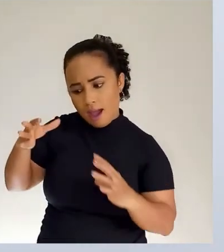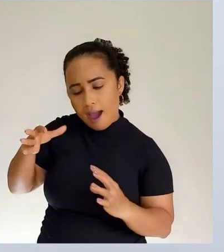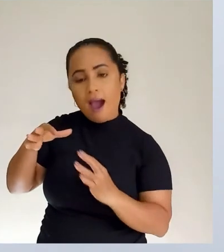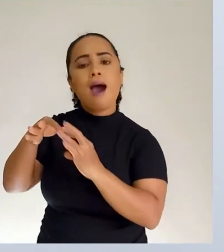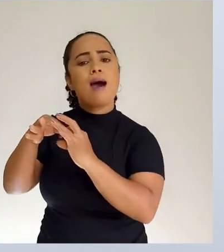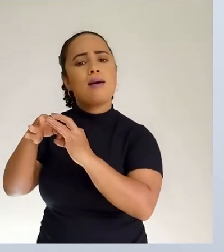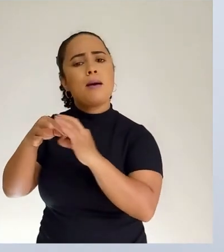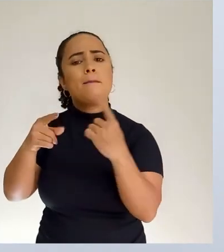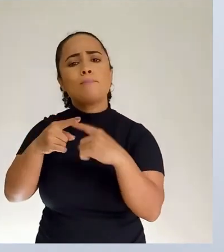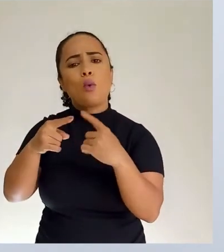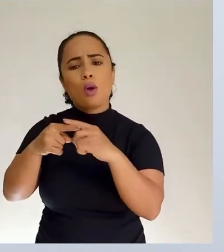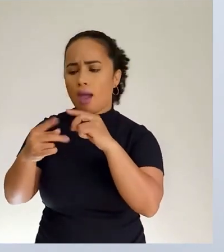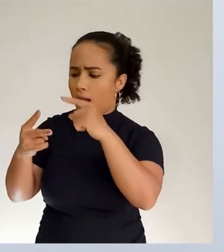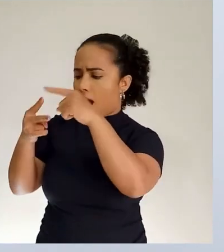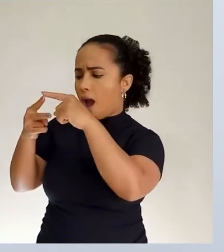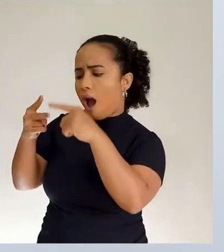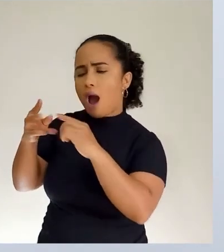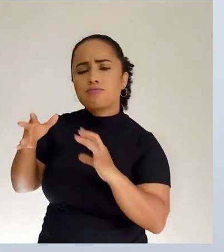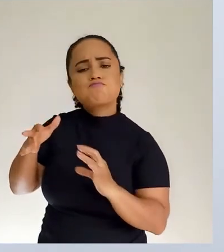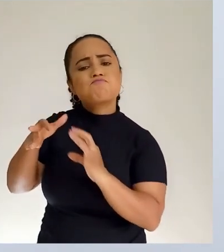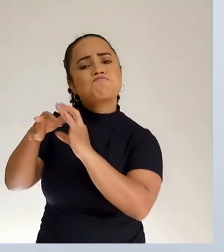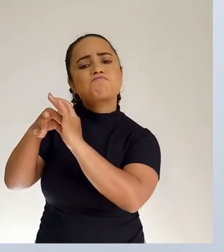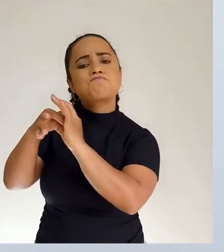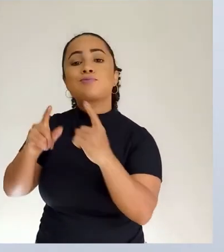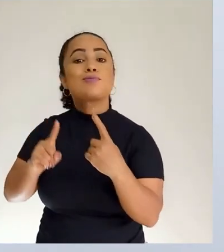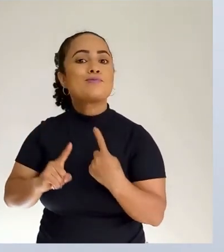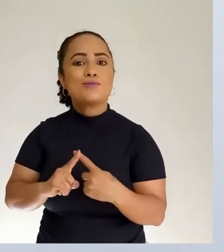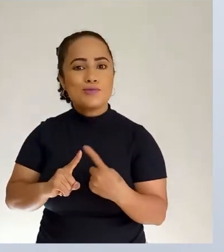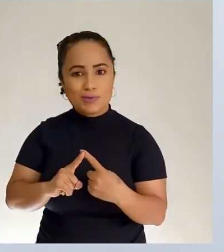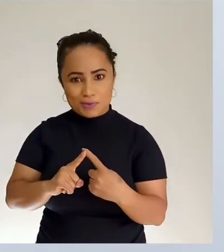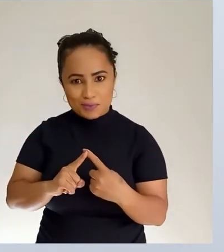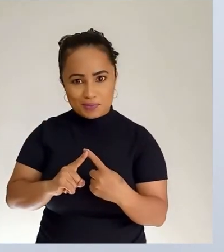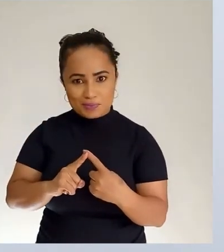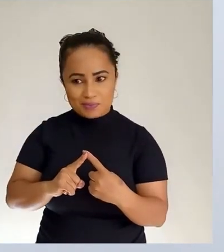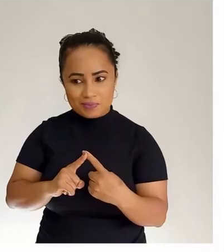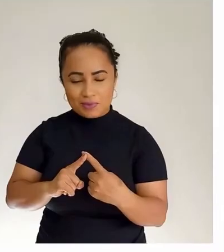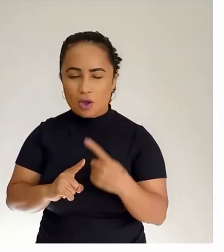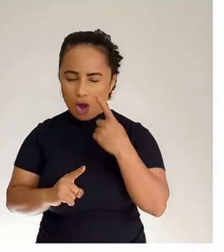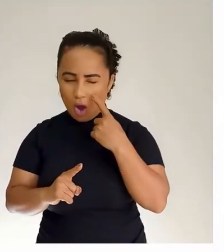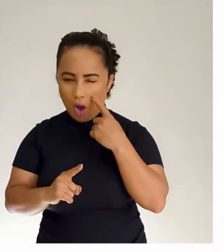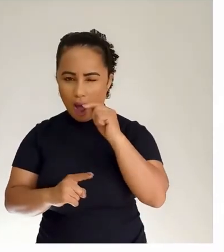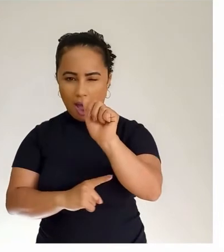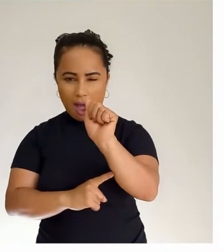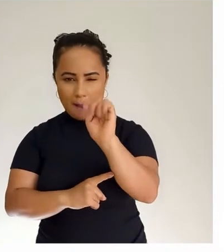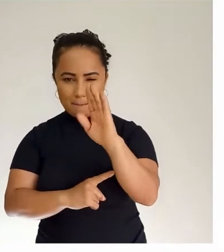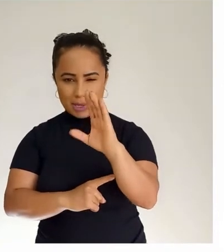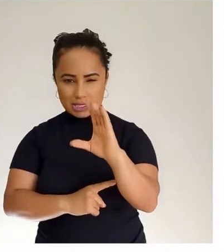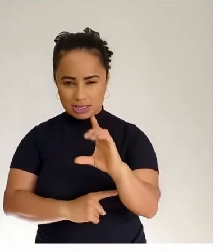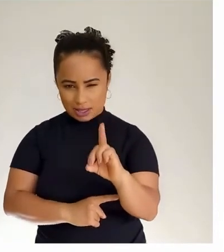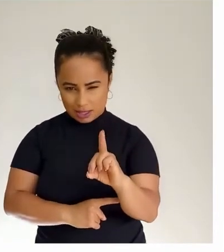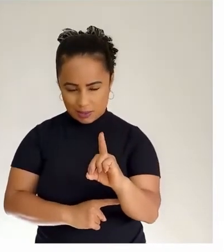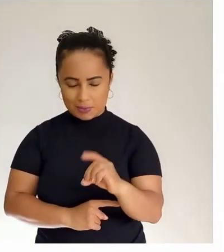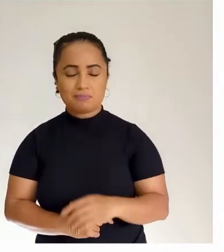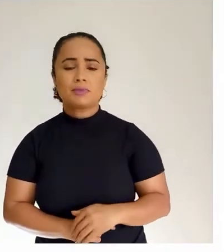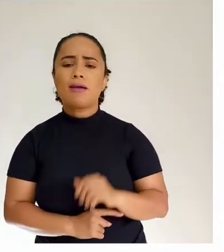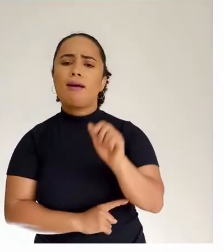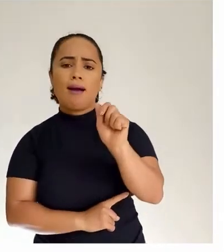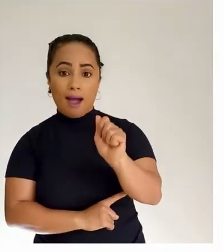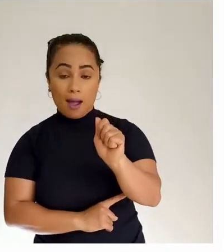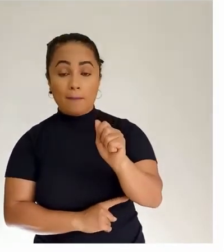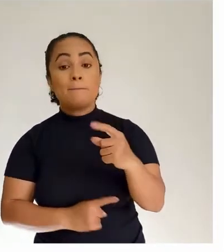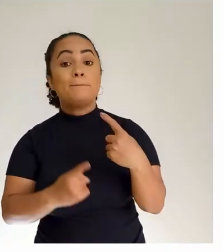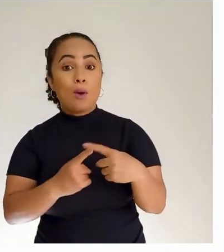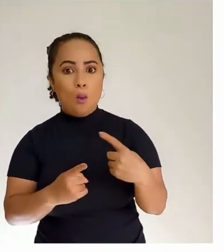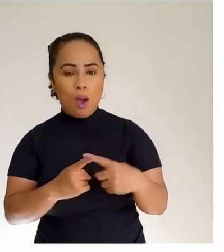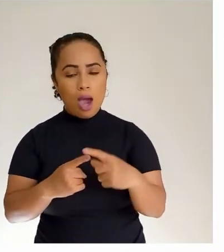intertextualidade entre os dois textos. Vamos ler as alternativas. A letra A. Retoma a pintura do